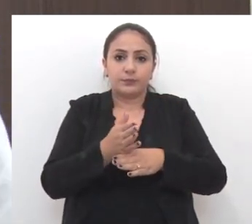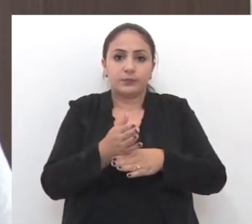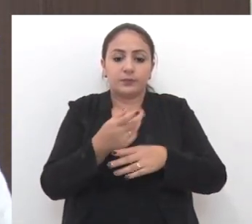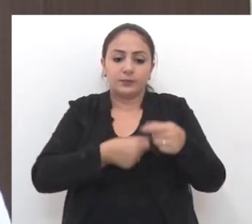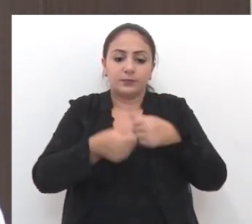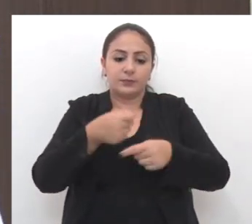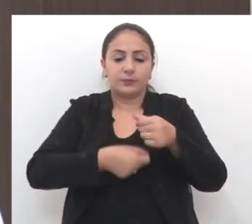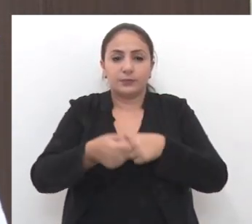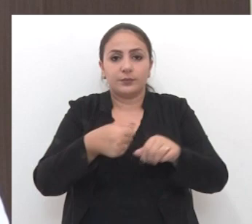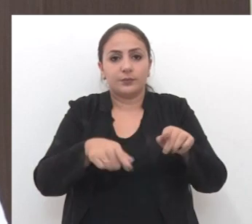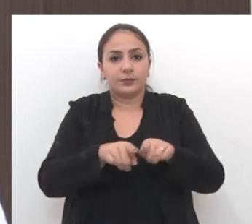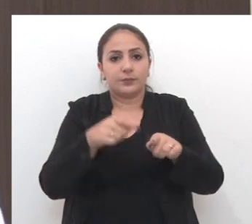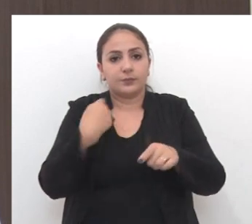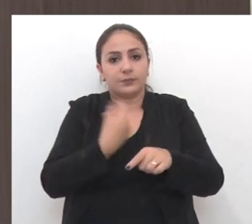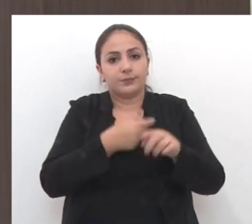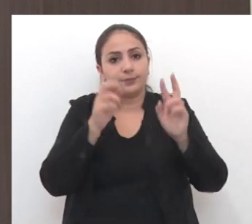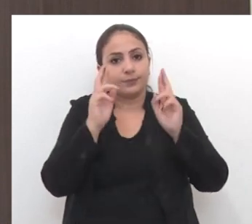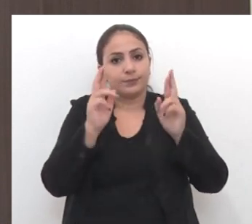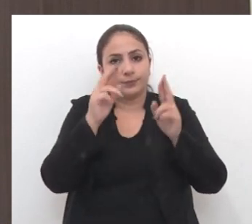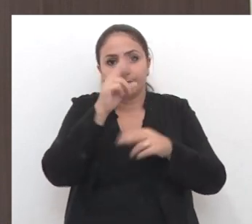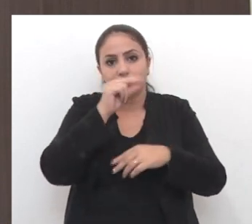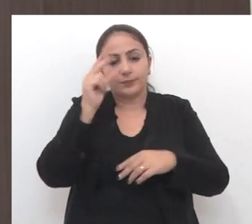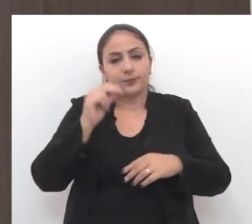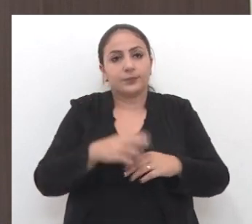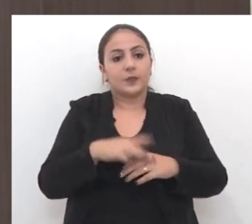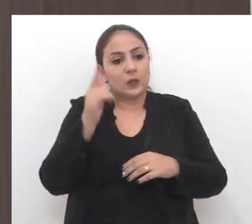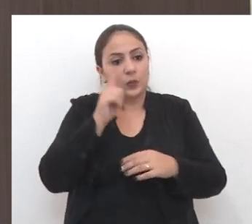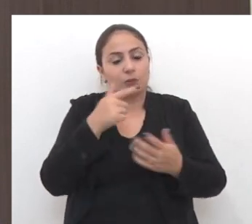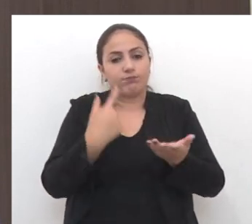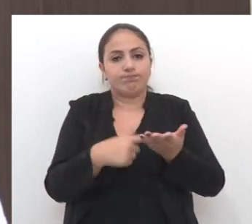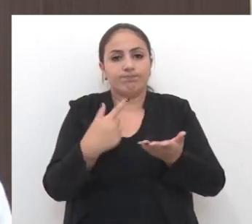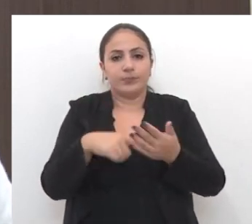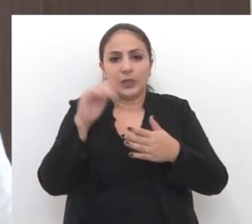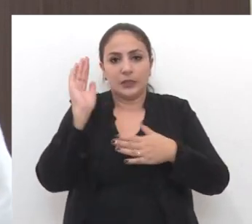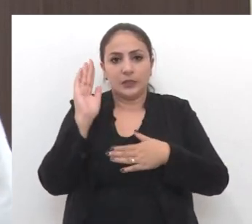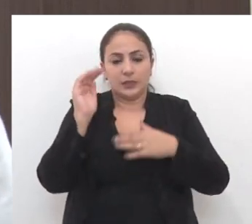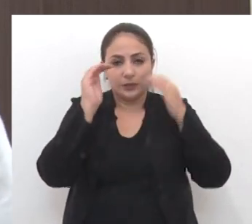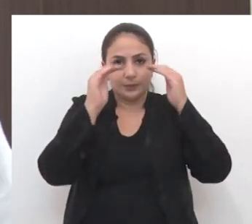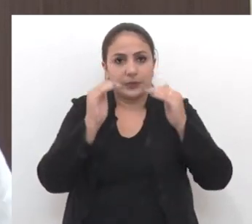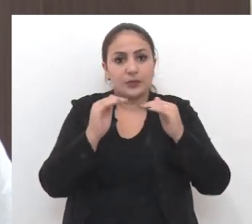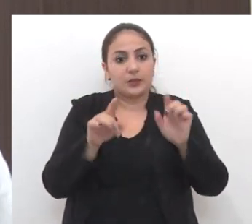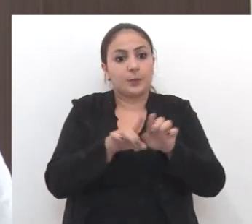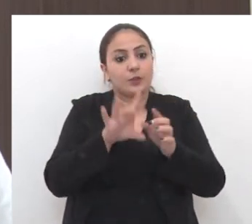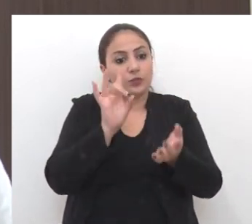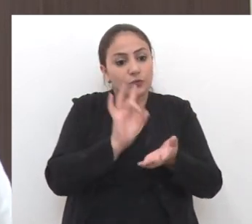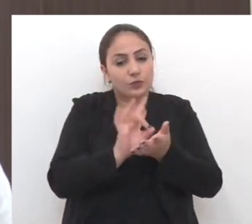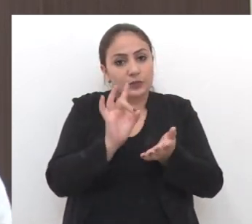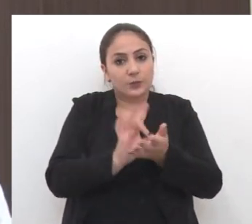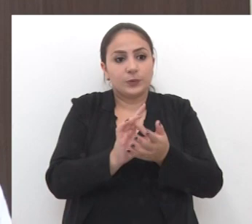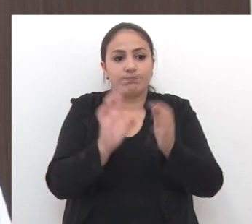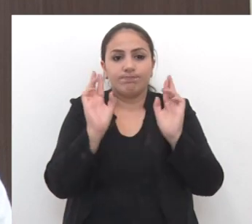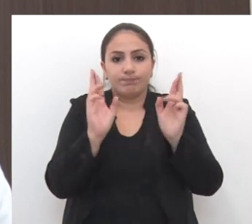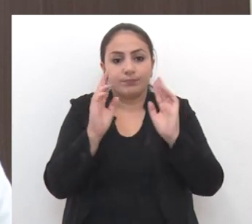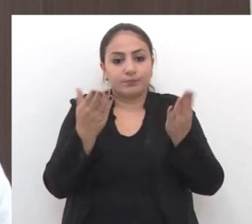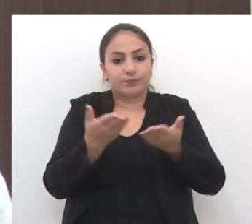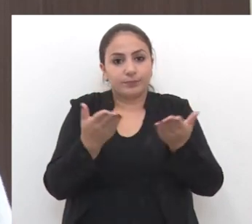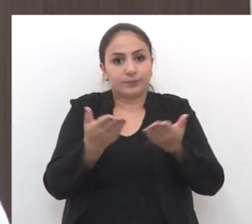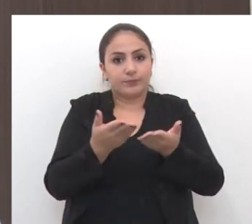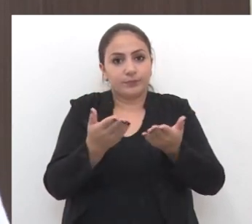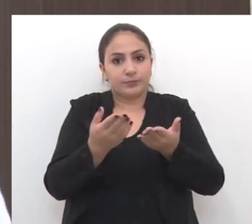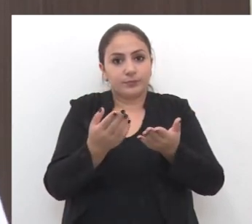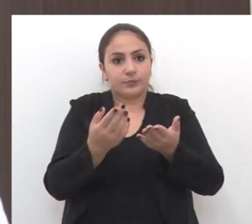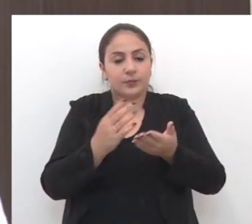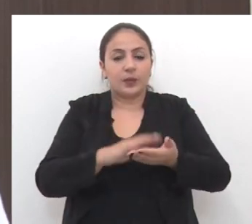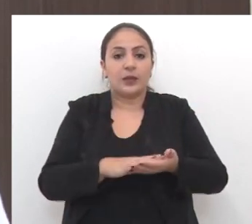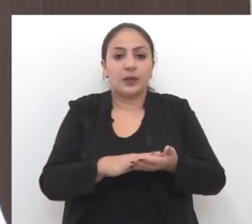do processo de negociação. E é isso que a gente espera do executivo, que ele cumpra o que ele prometeu. Inclusive, já oficiamos, esperamos agora, para a